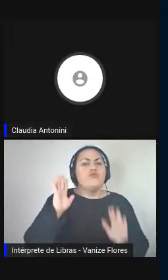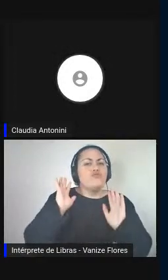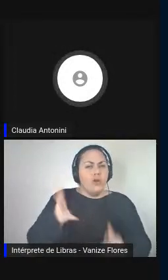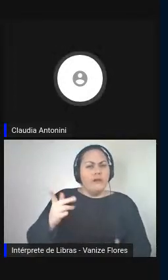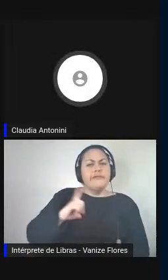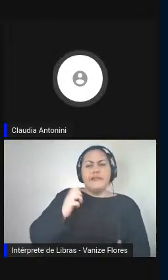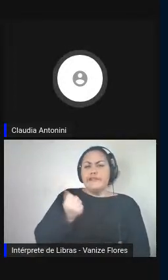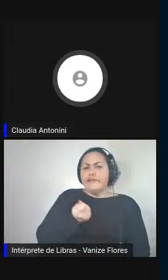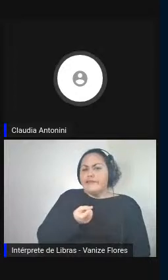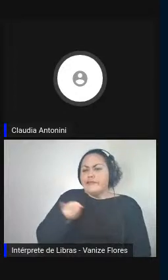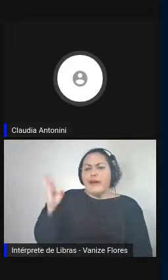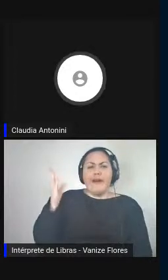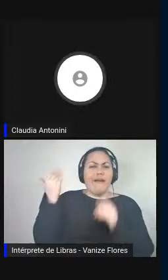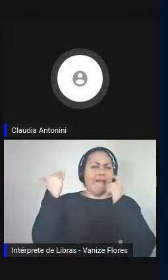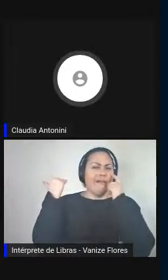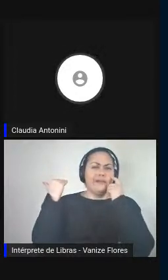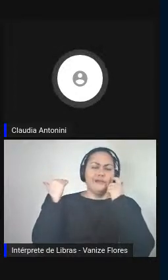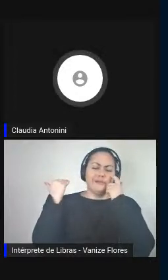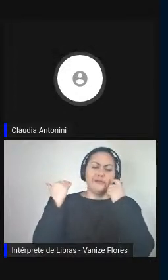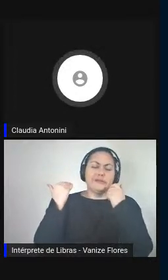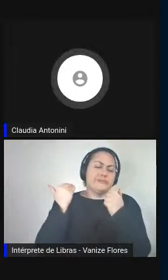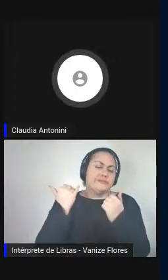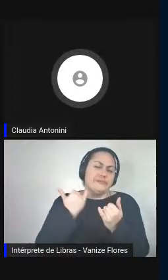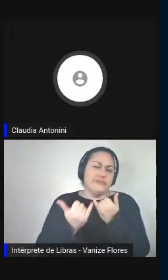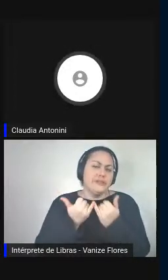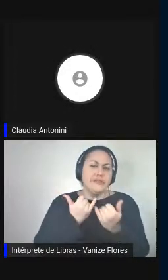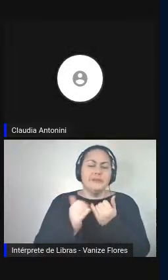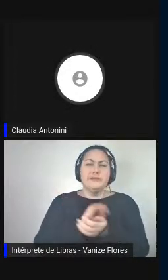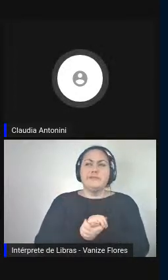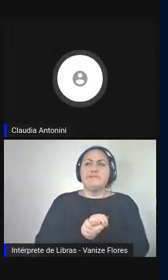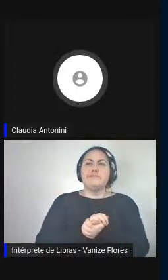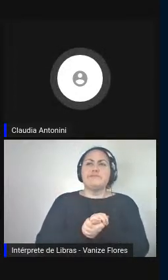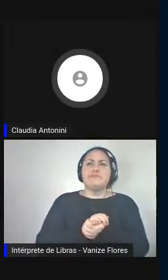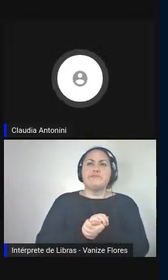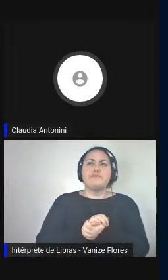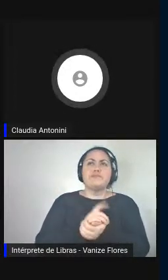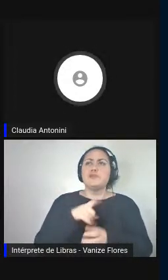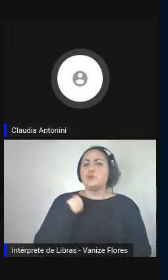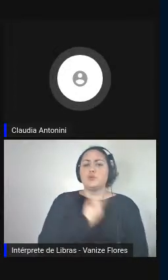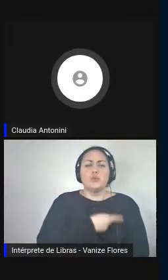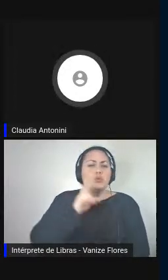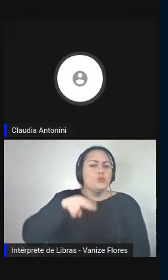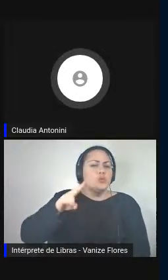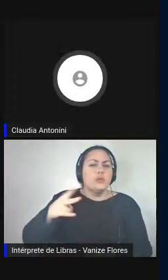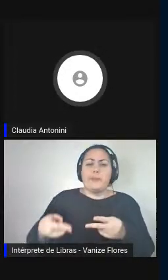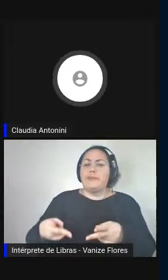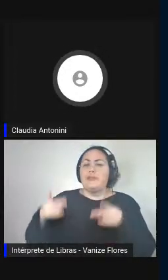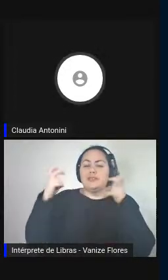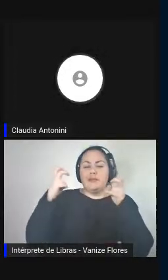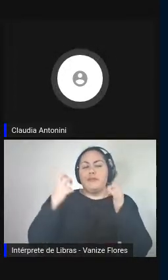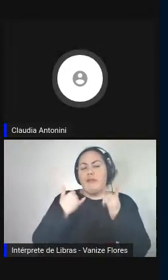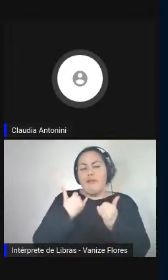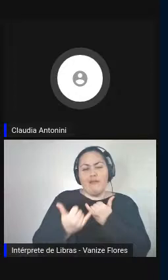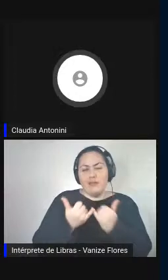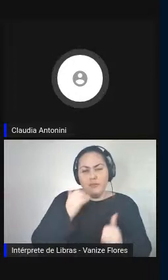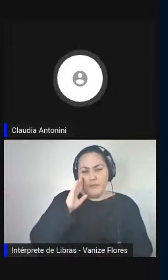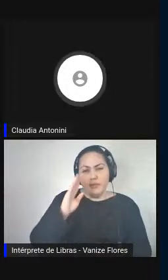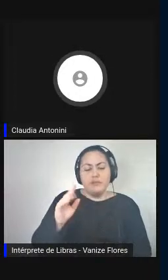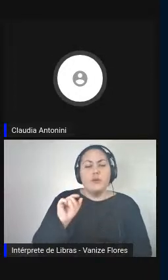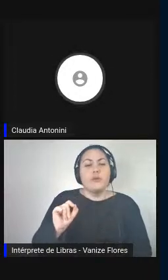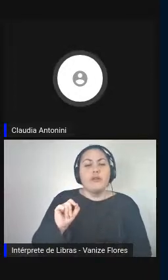lado, como dizia, por exemplo, nunca nos demos conta, por exemplo, o exemplo mais clamoroso é aquele da